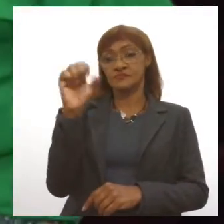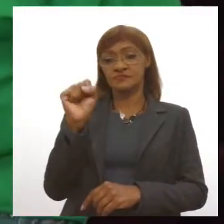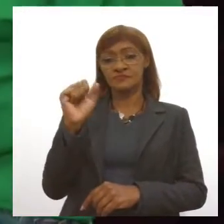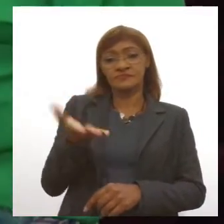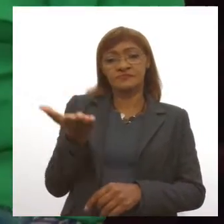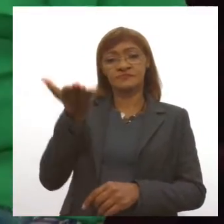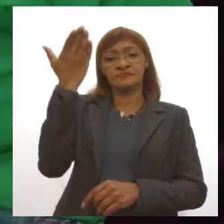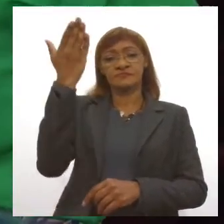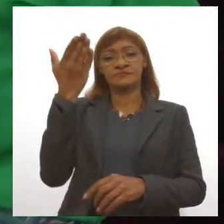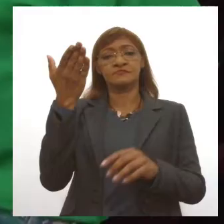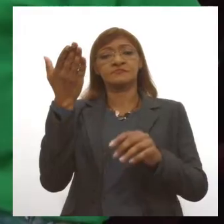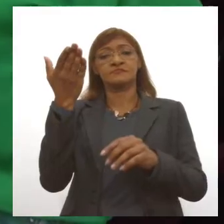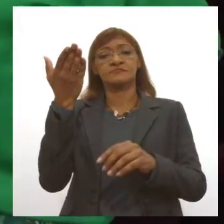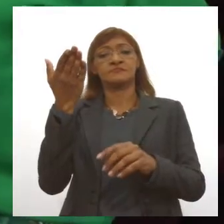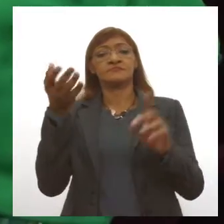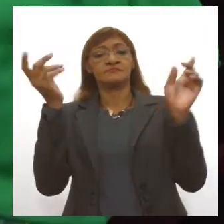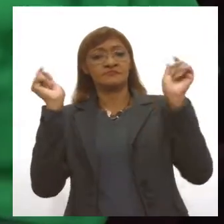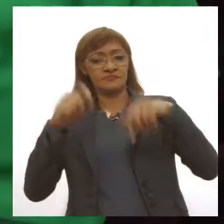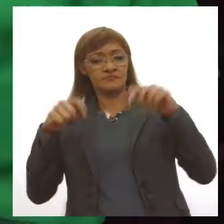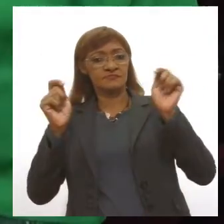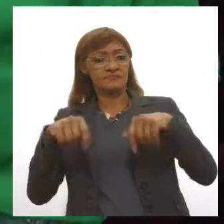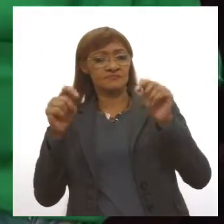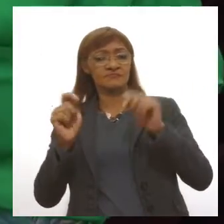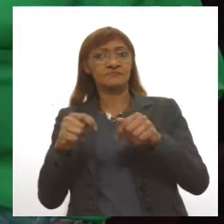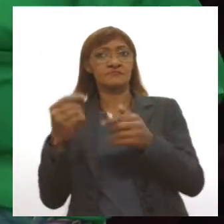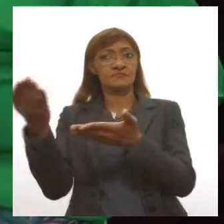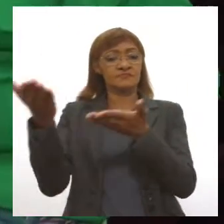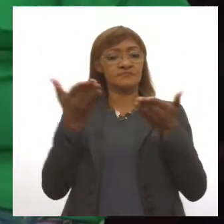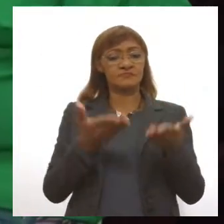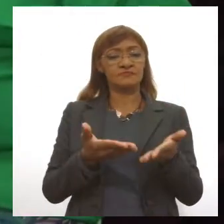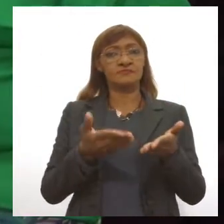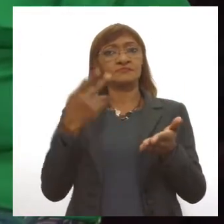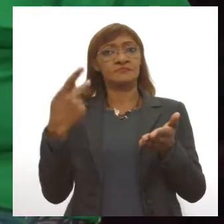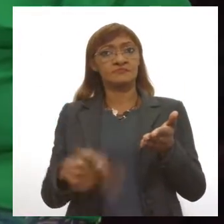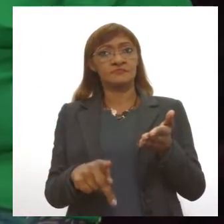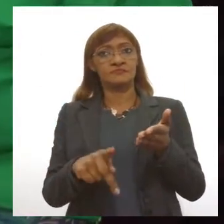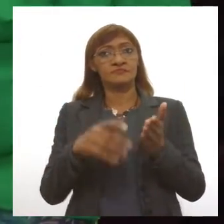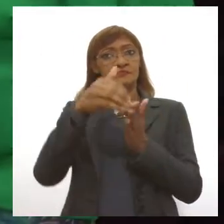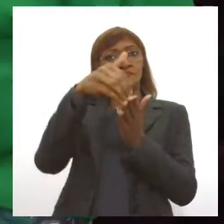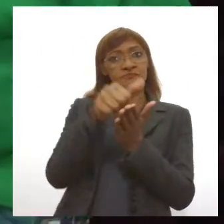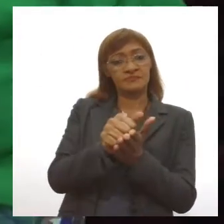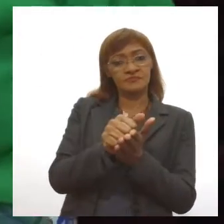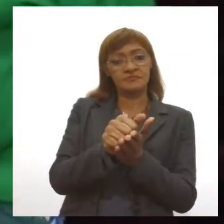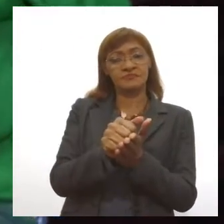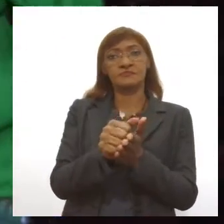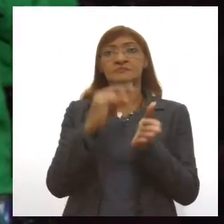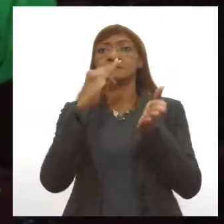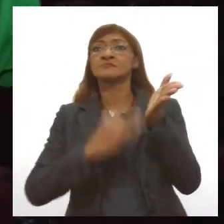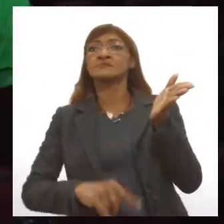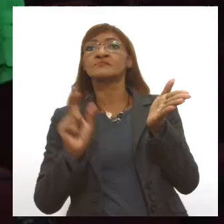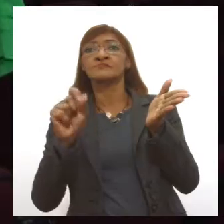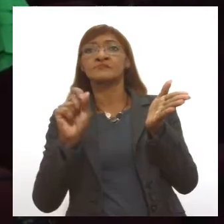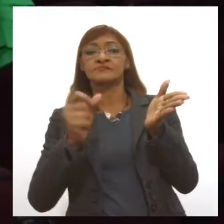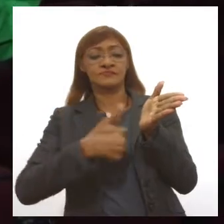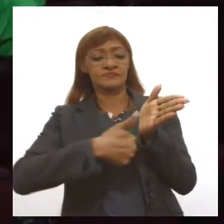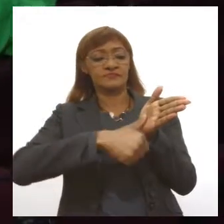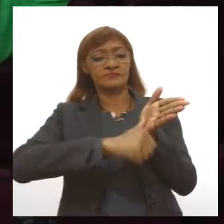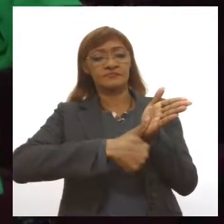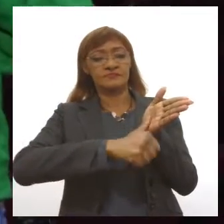até o quinto ano, pode vir se inscrever. A documentação necessária. Carteira de identidade,